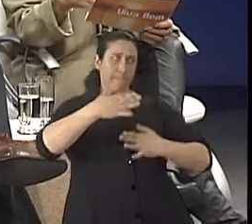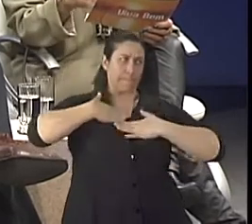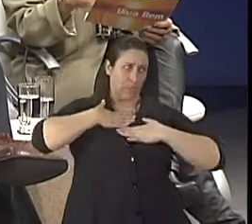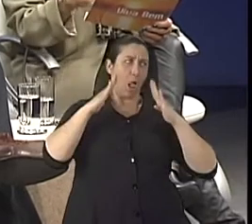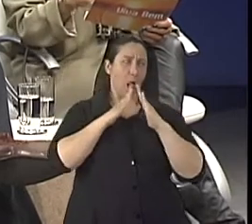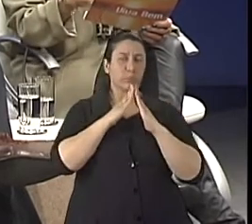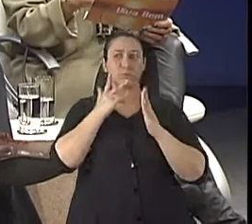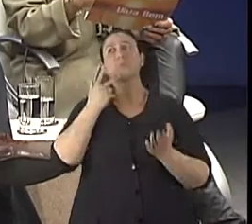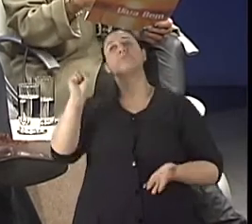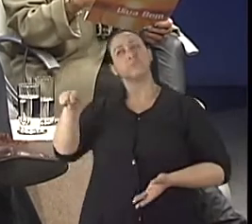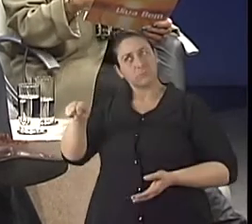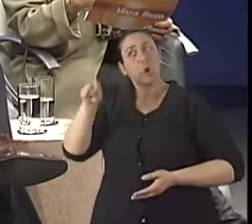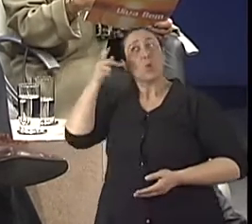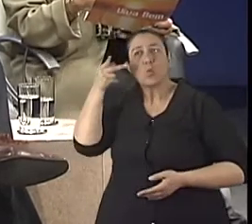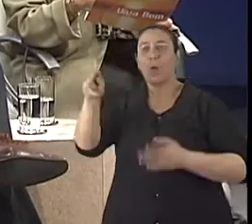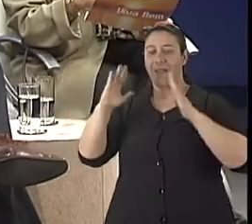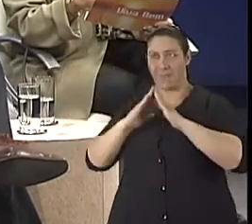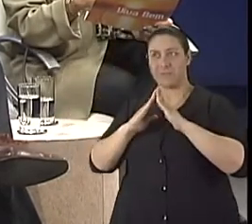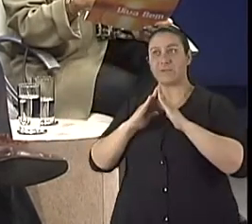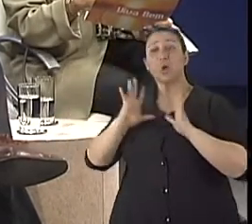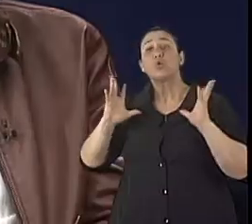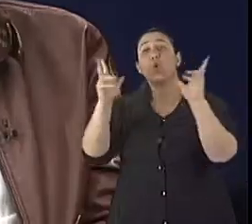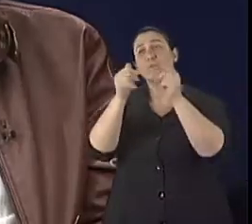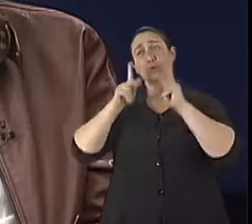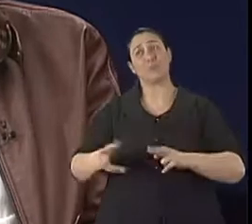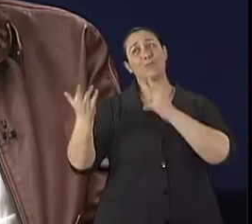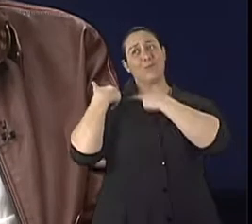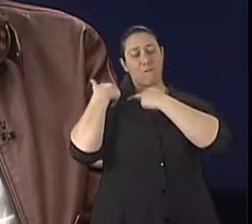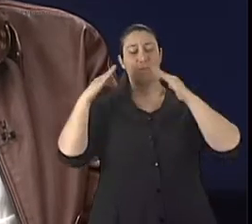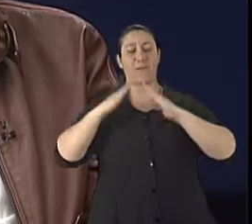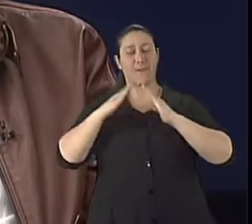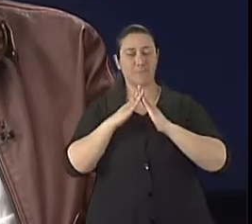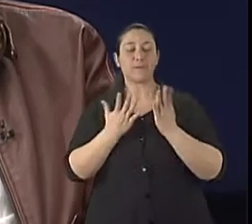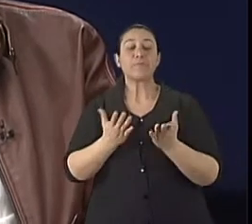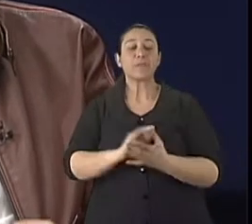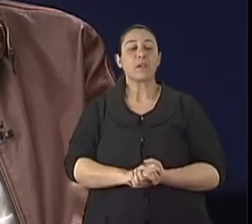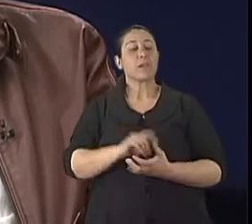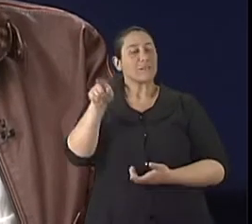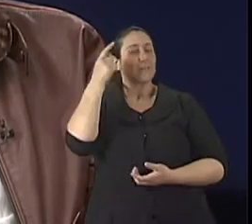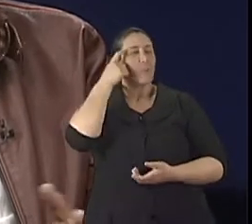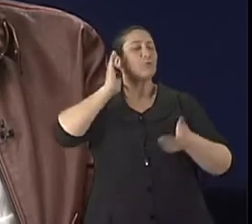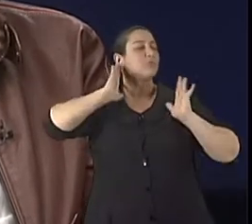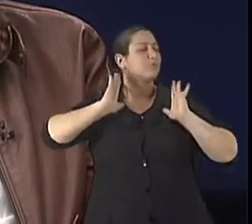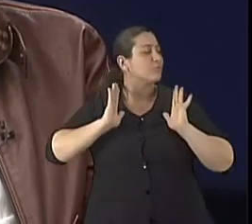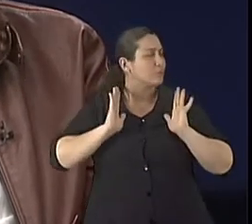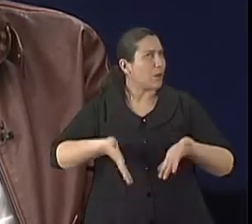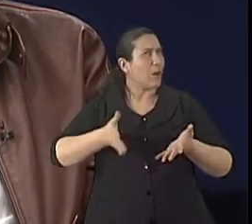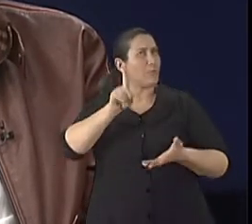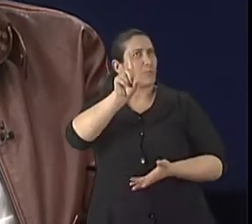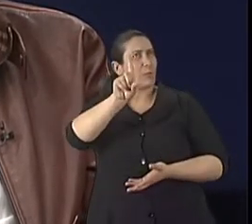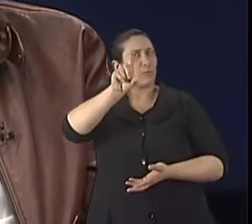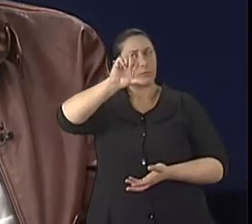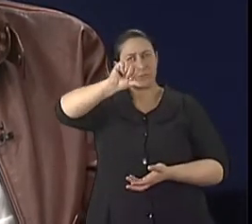Isso é um sistema integrado, as pessoas e todos têm que participar. Veja bem que esse assunto já é de, desde o